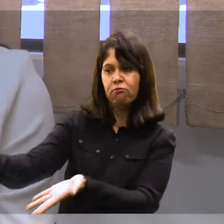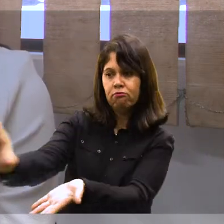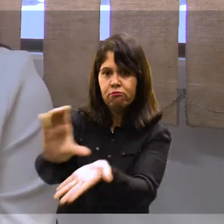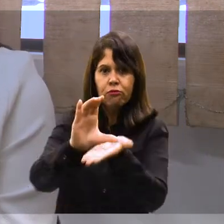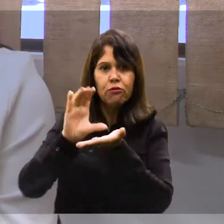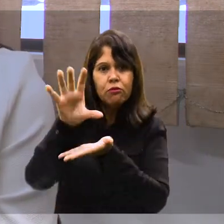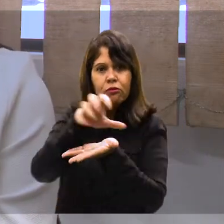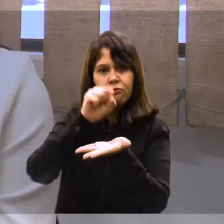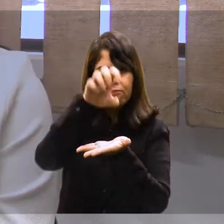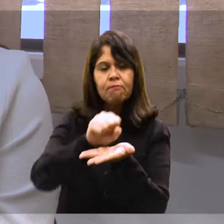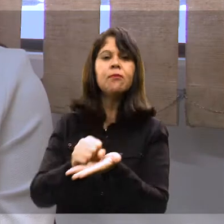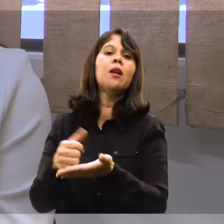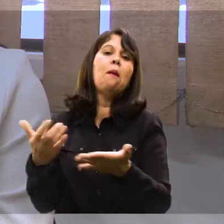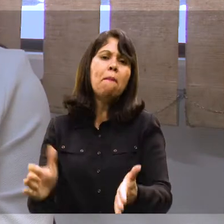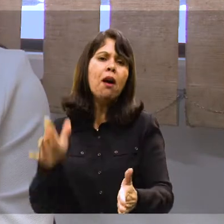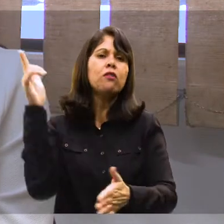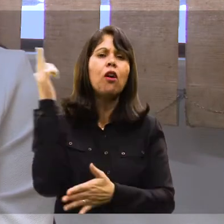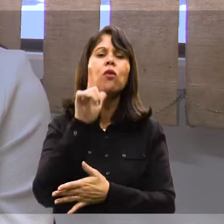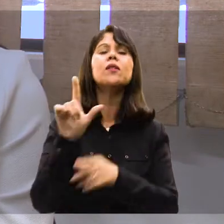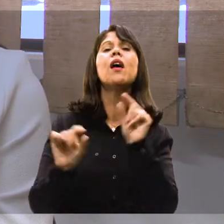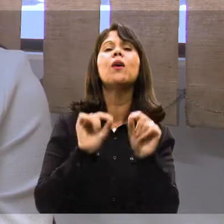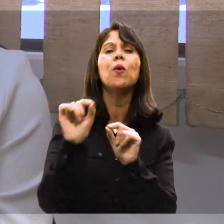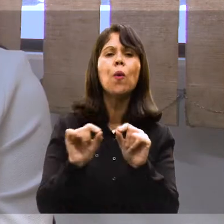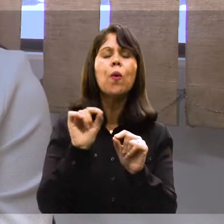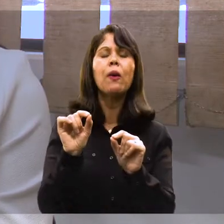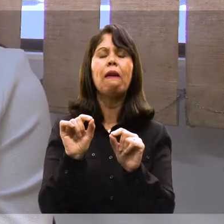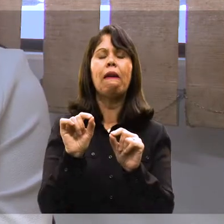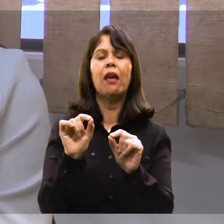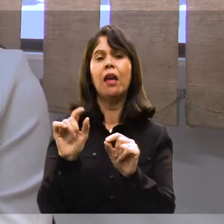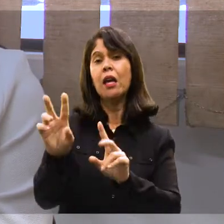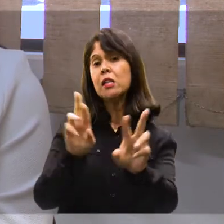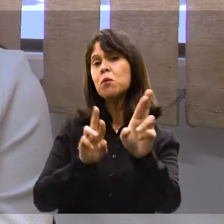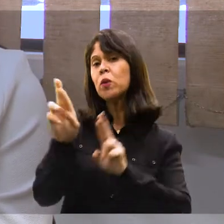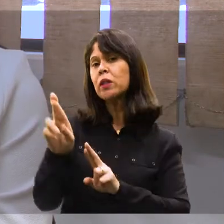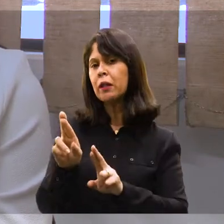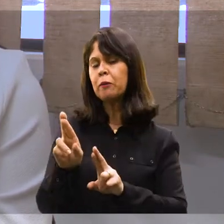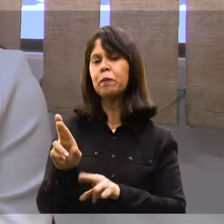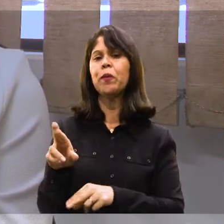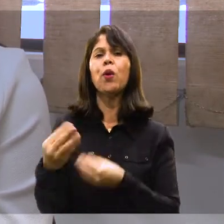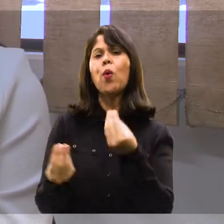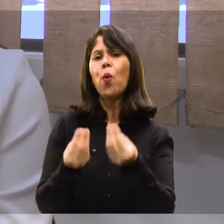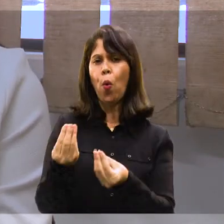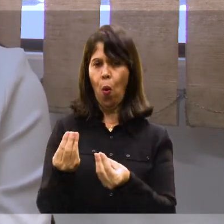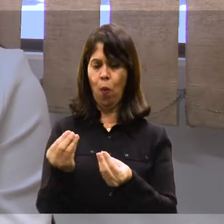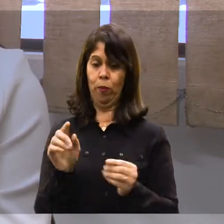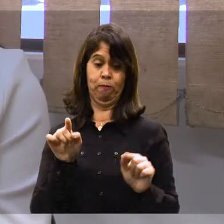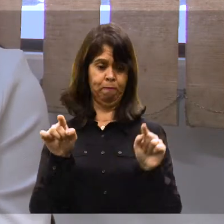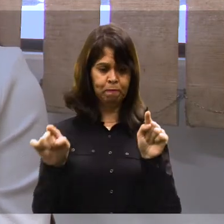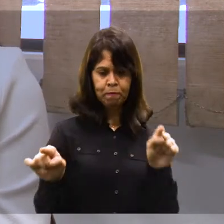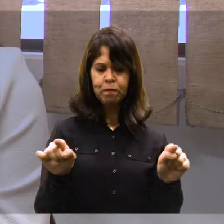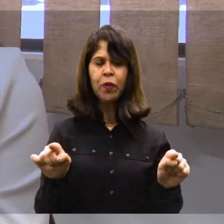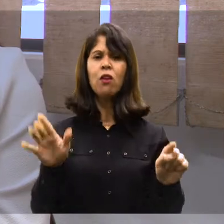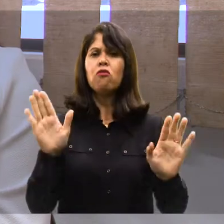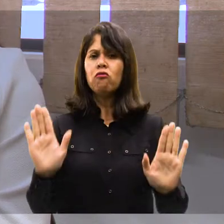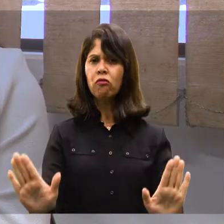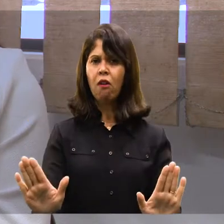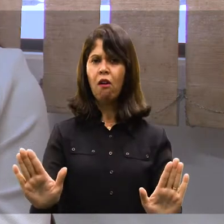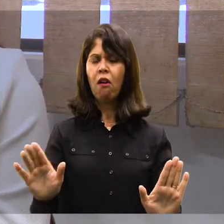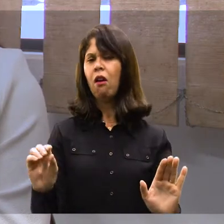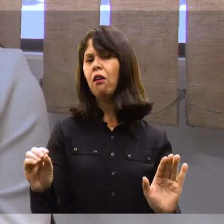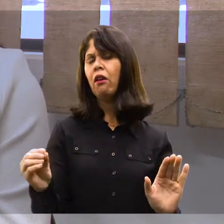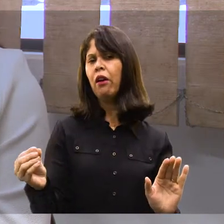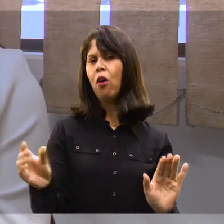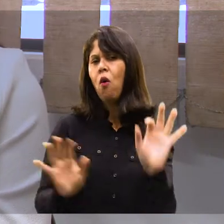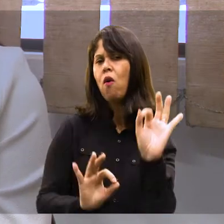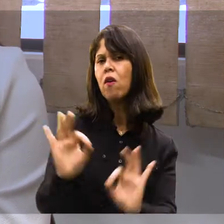mas algumas coisas a gente já consegue mensurar, que é de que modo cada uma dessas redes